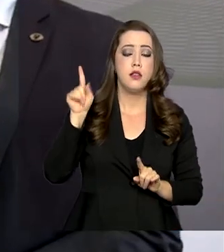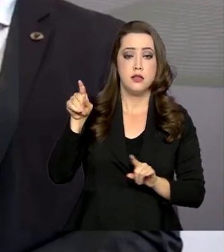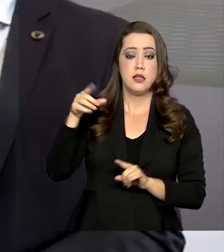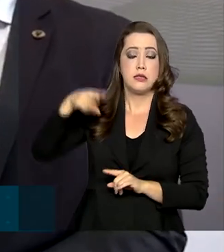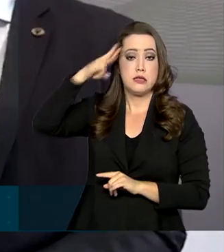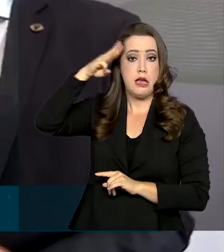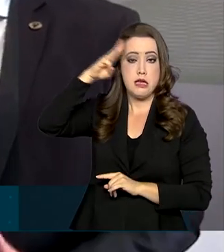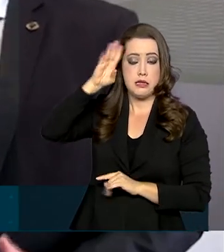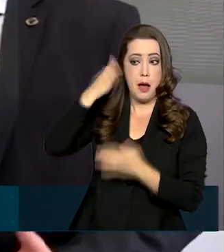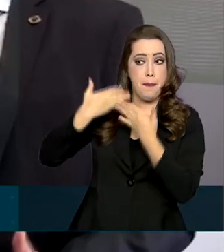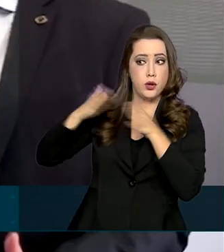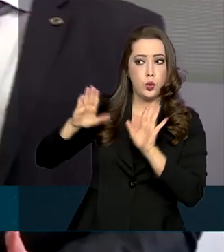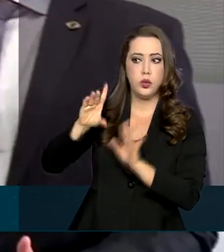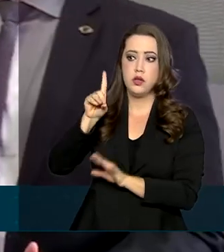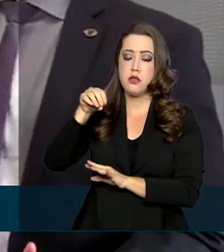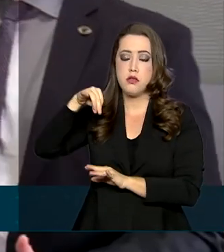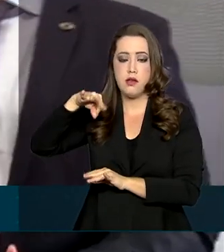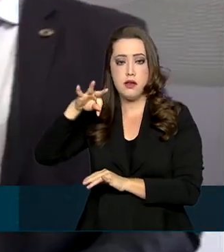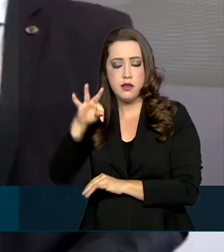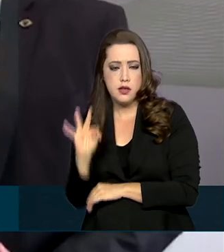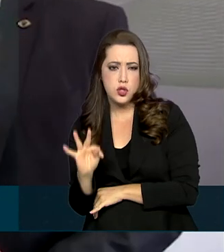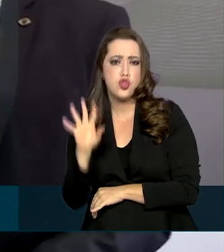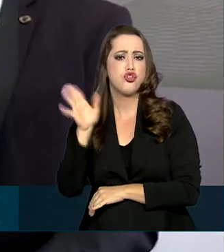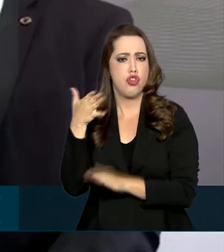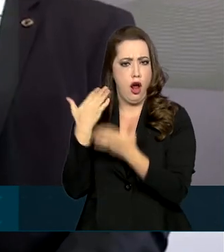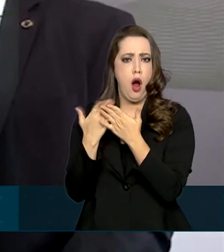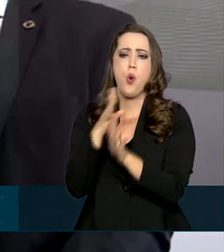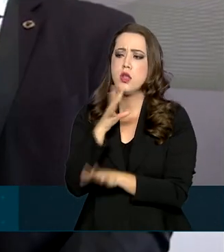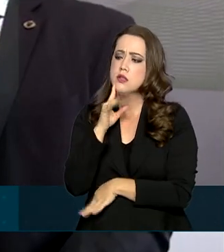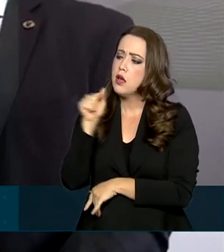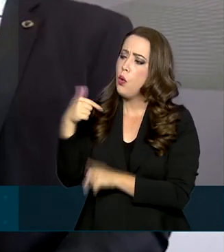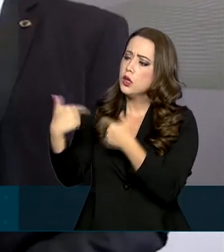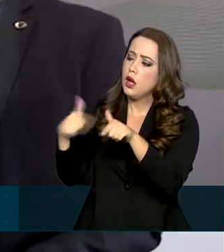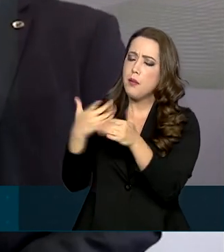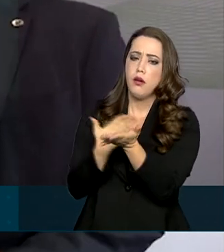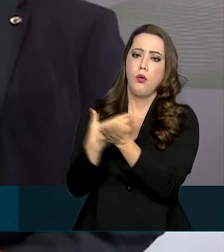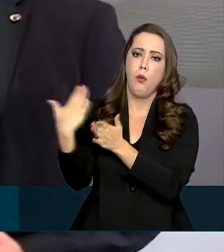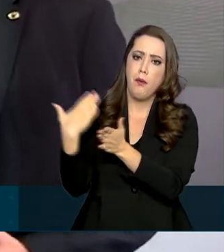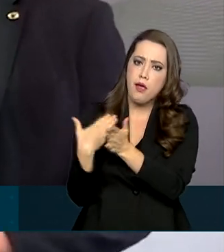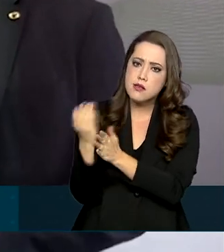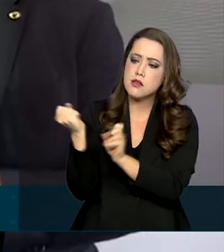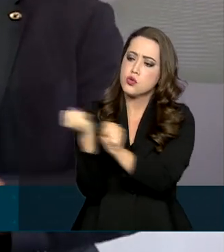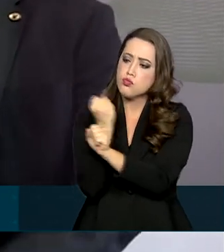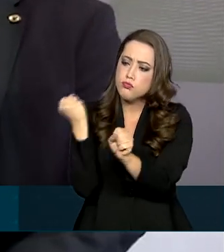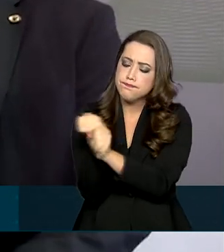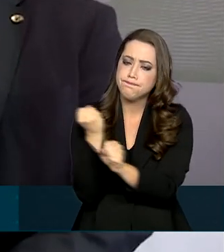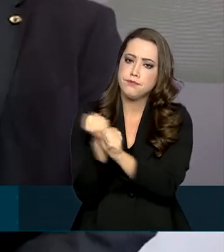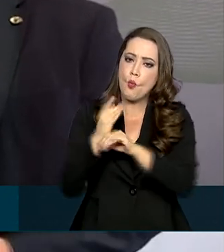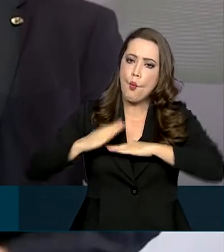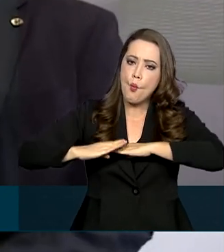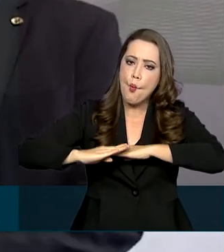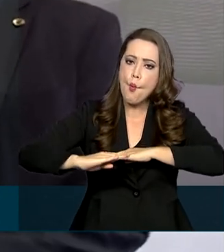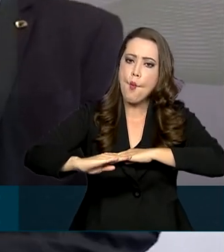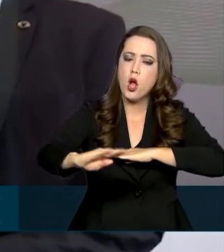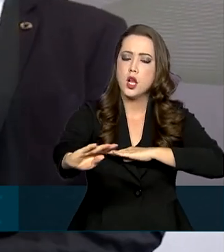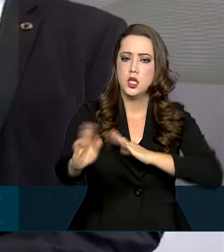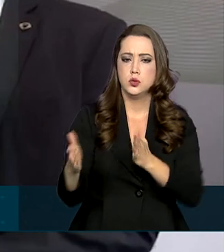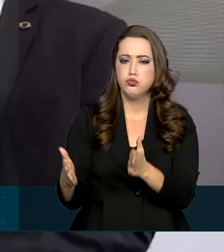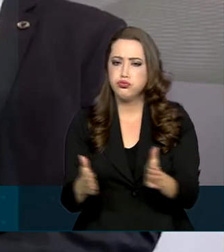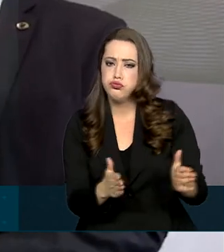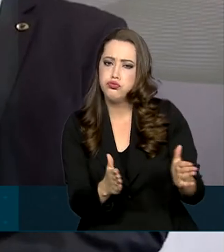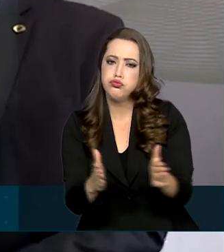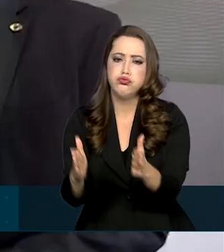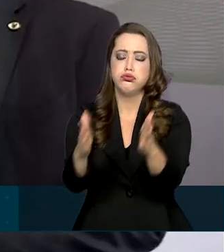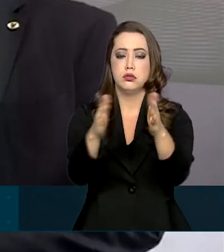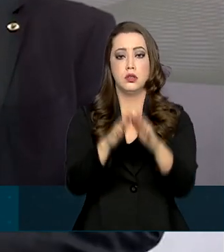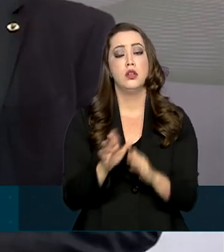das propostas lá no DENIT. A gente vai conhecer a empresa que vai iniciar essa pavimentação. Então, contratamos a empresa, vai ter um período